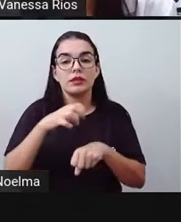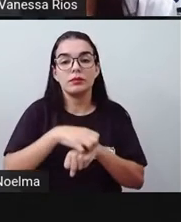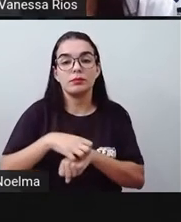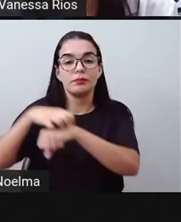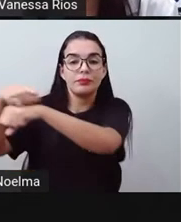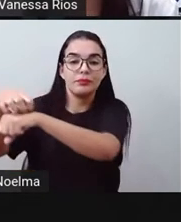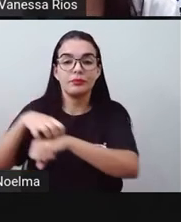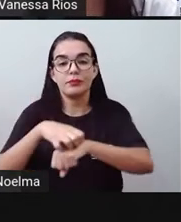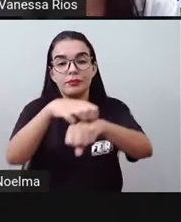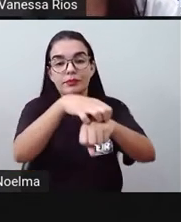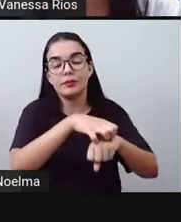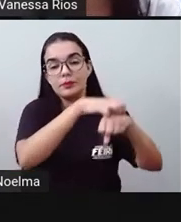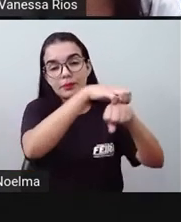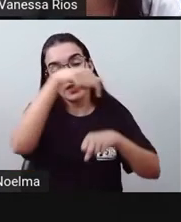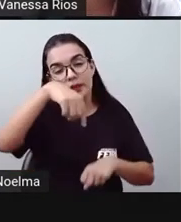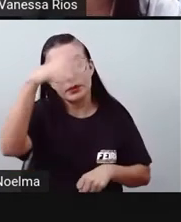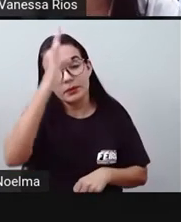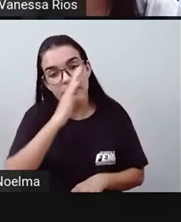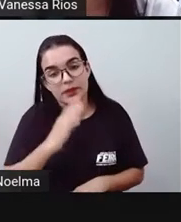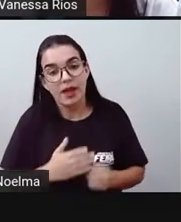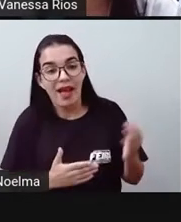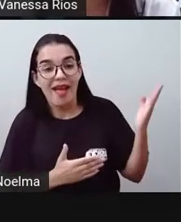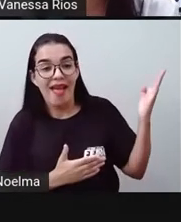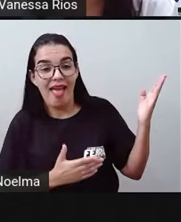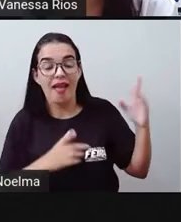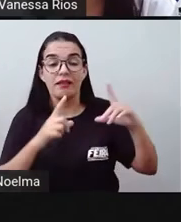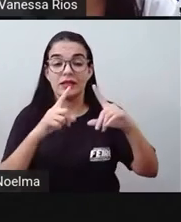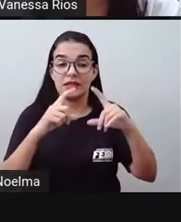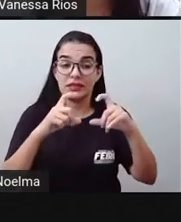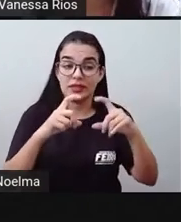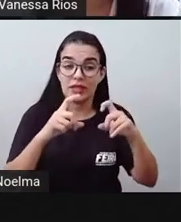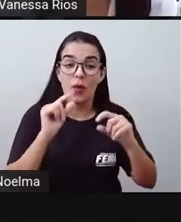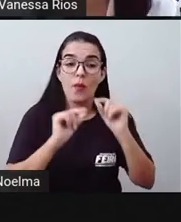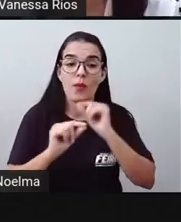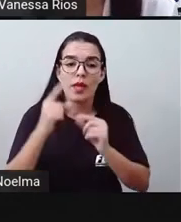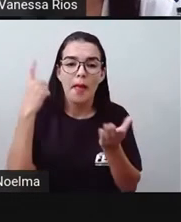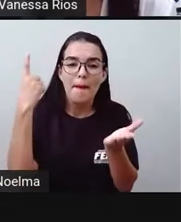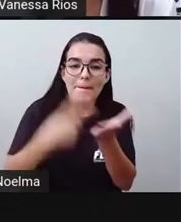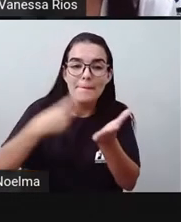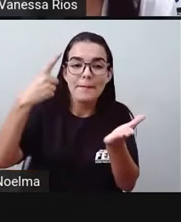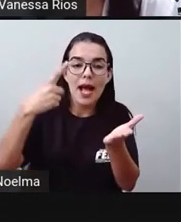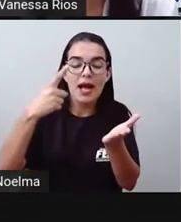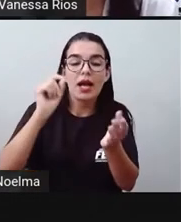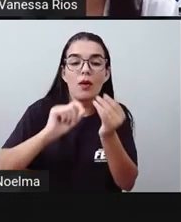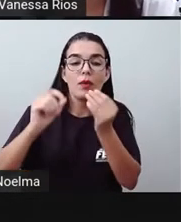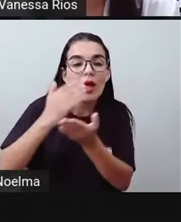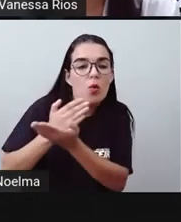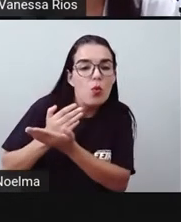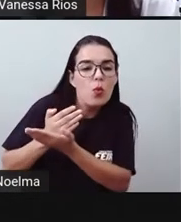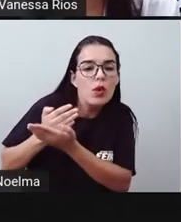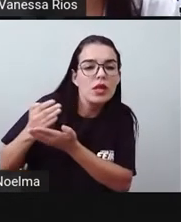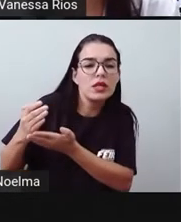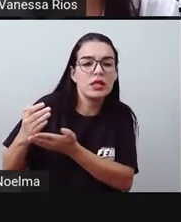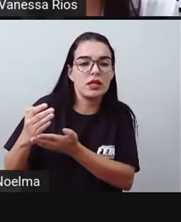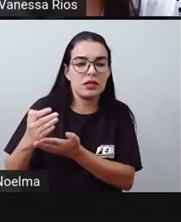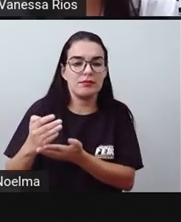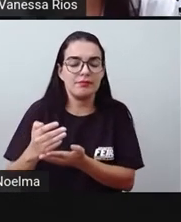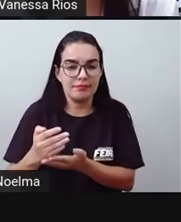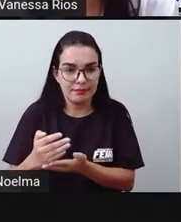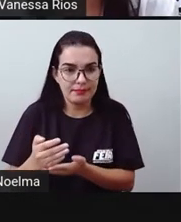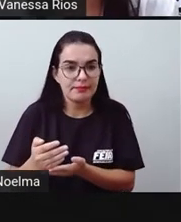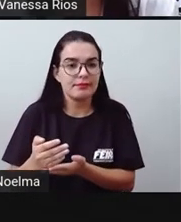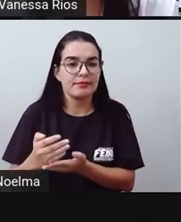país. E aí esta imagem, ela retrata justamente o início, né? Marca aí,